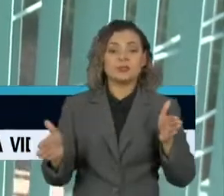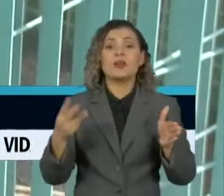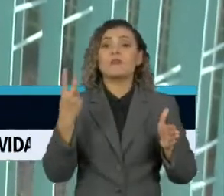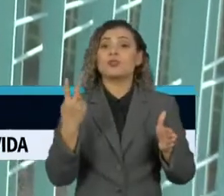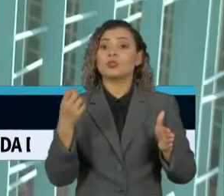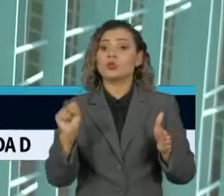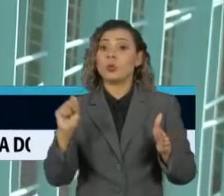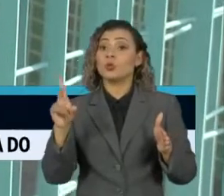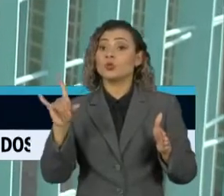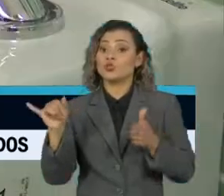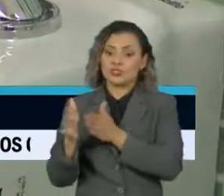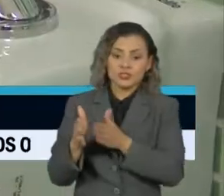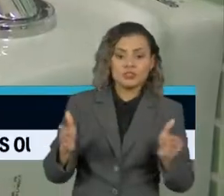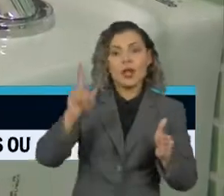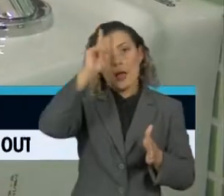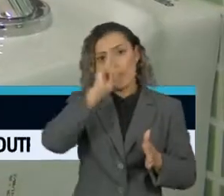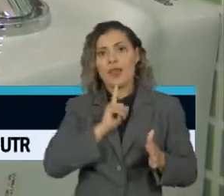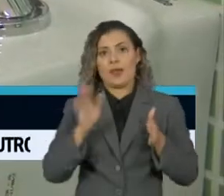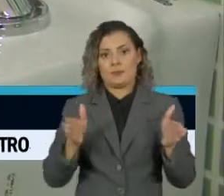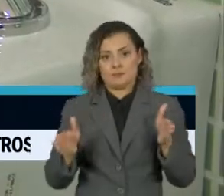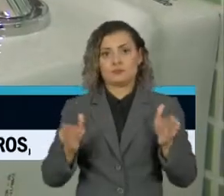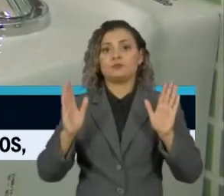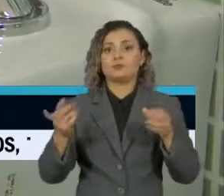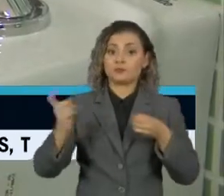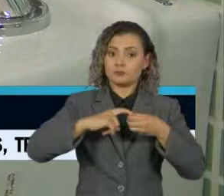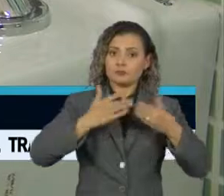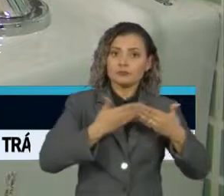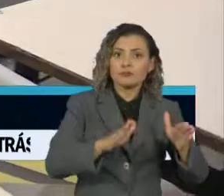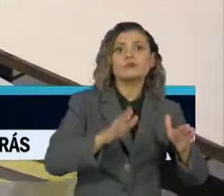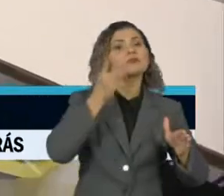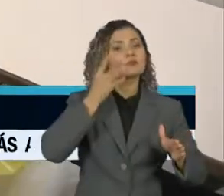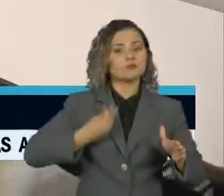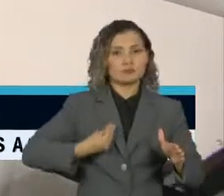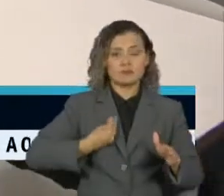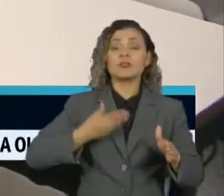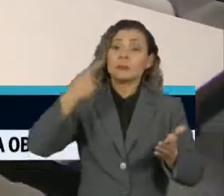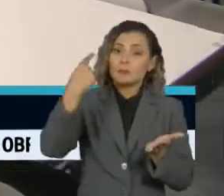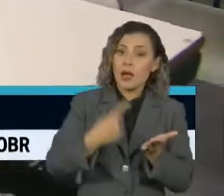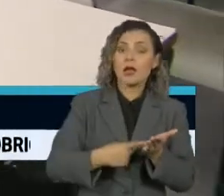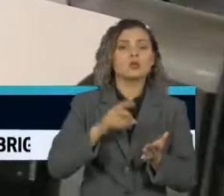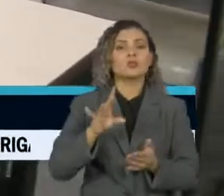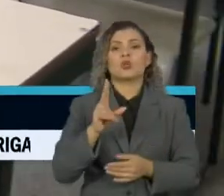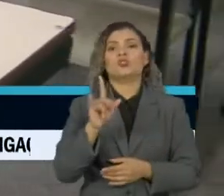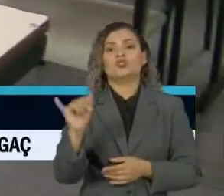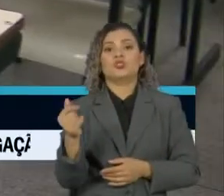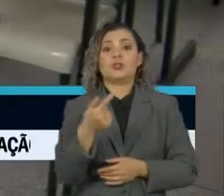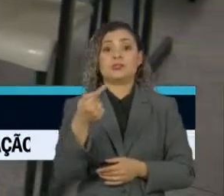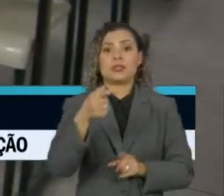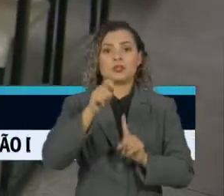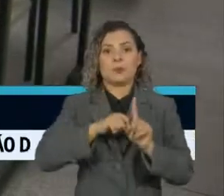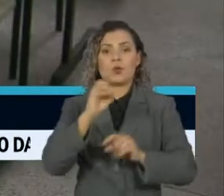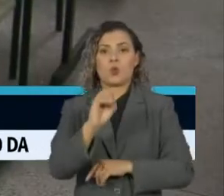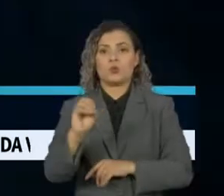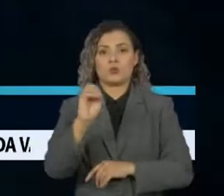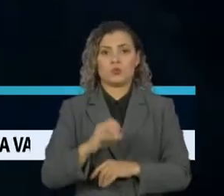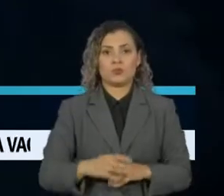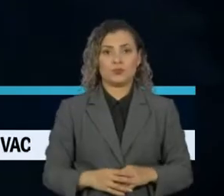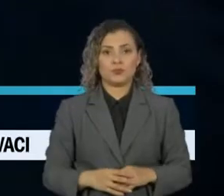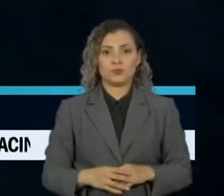28 dias na fase amarela. A volta às aulas presenciais está prevista somente para o dia 7 de outubro.